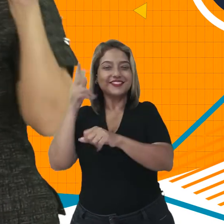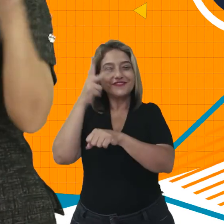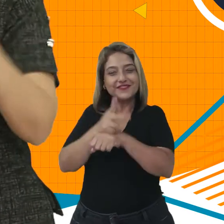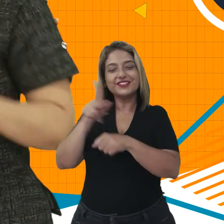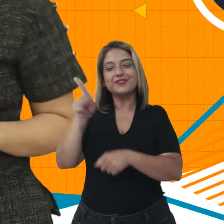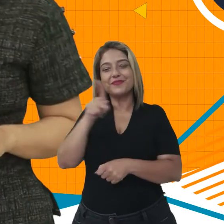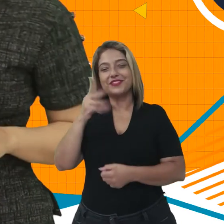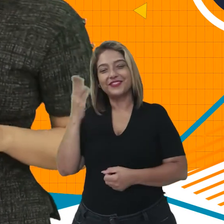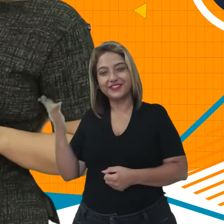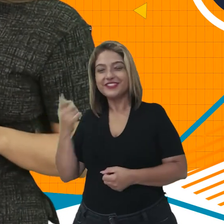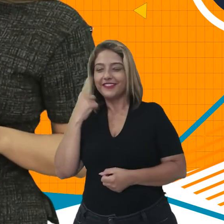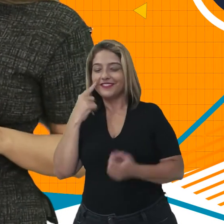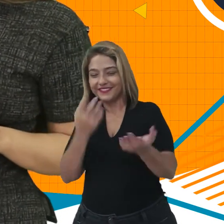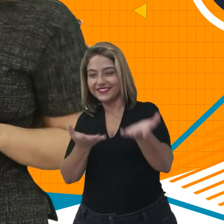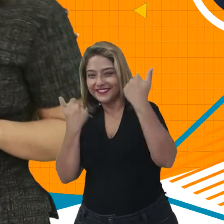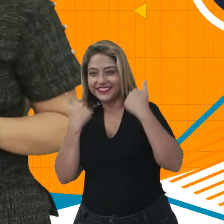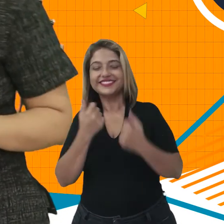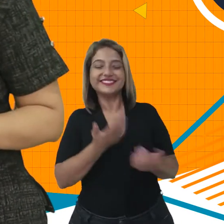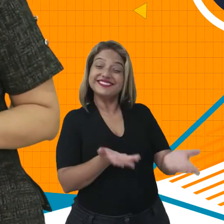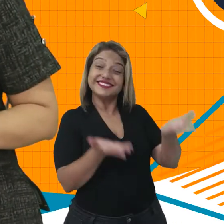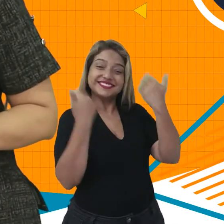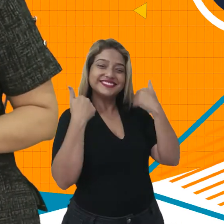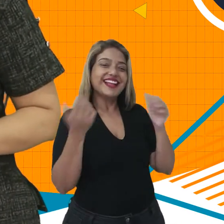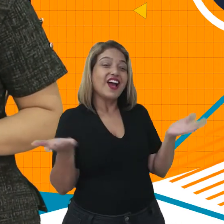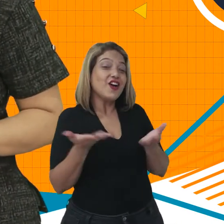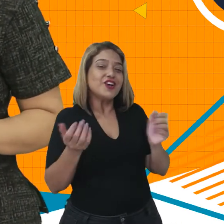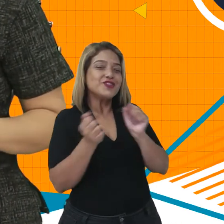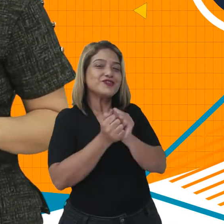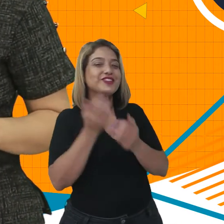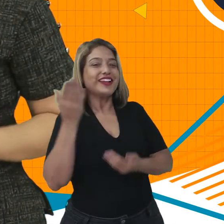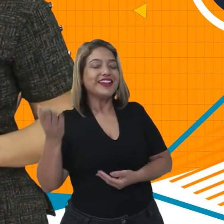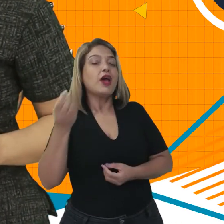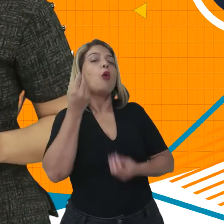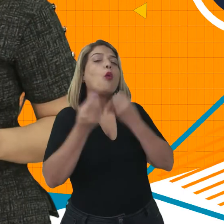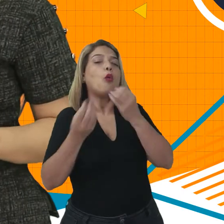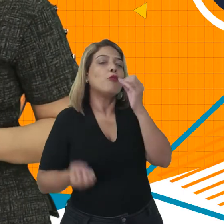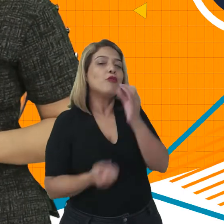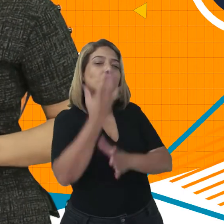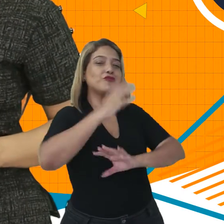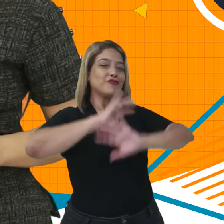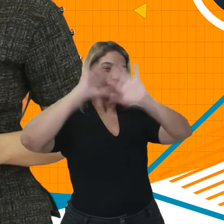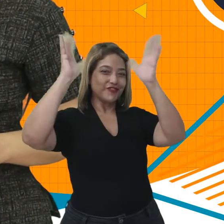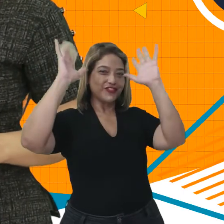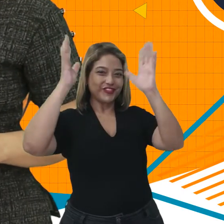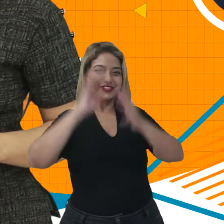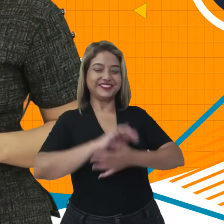professora Jordana fez. Vamos lá? Bora! Com vocês, a origem do vôlei.